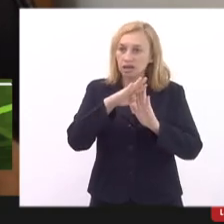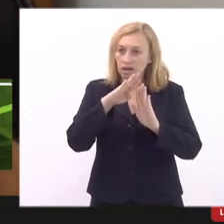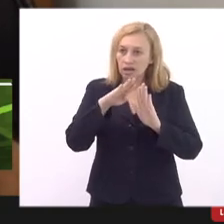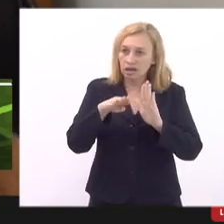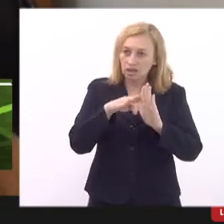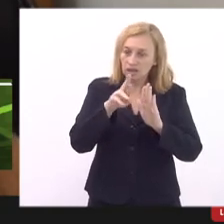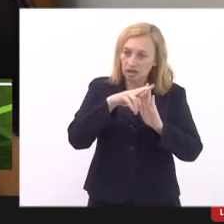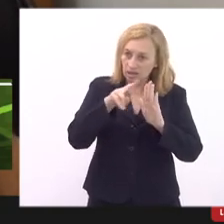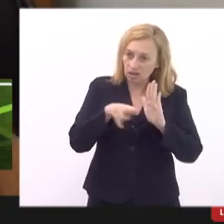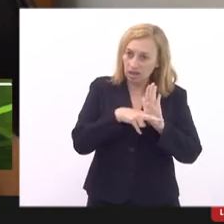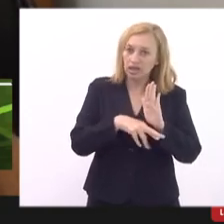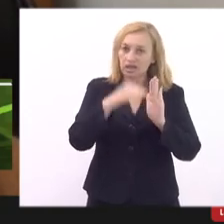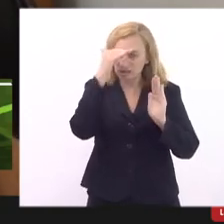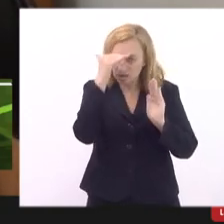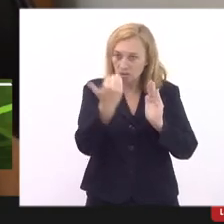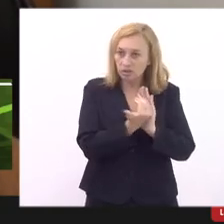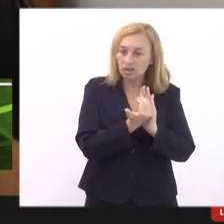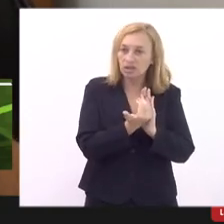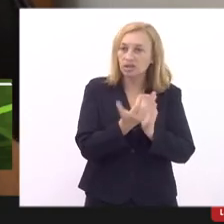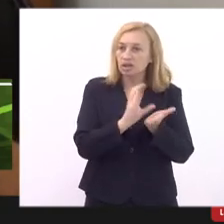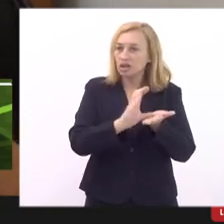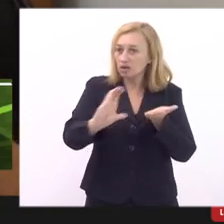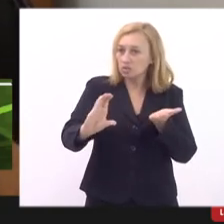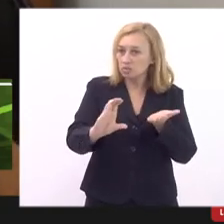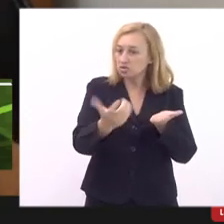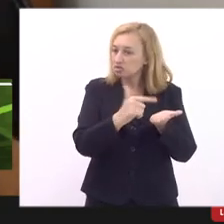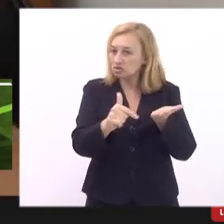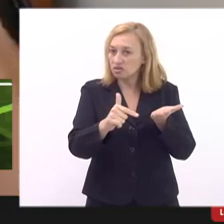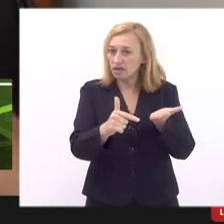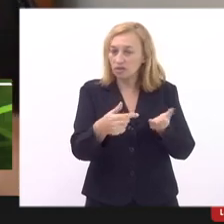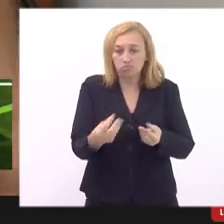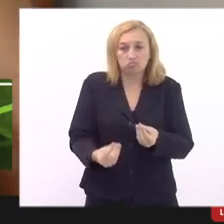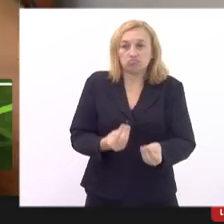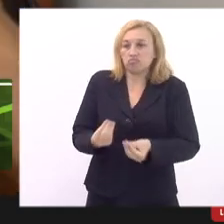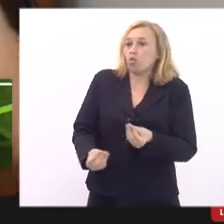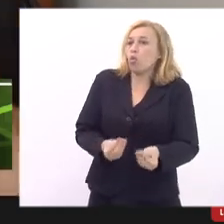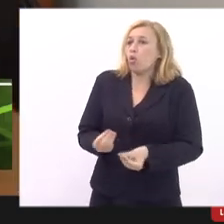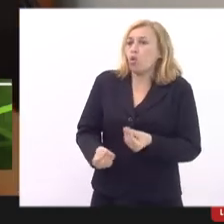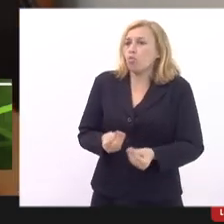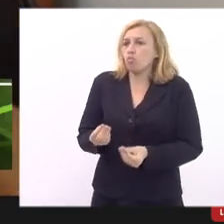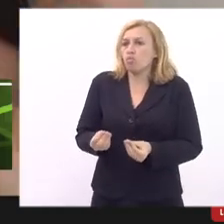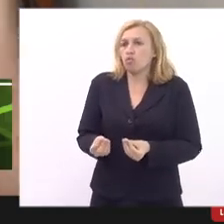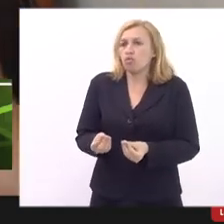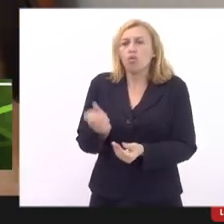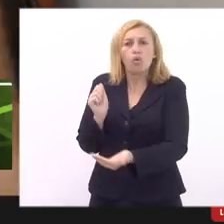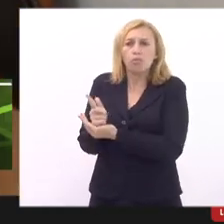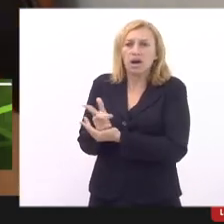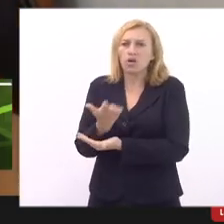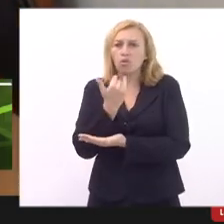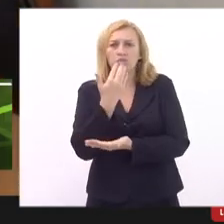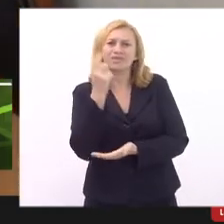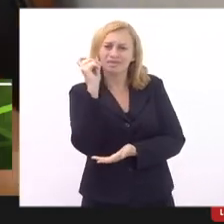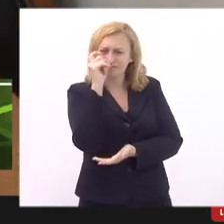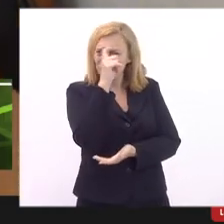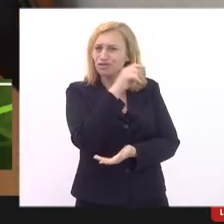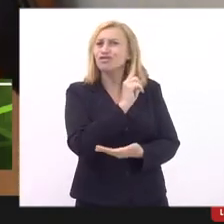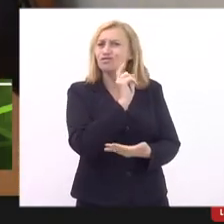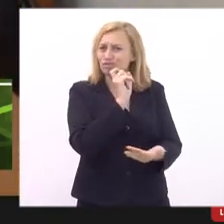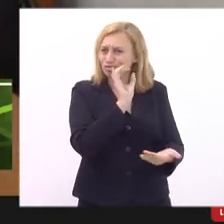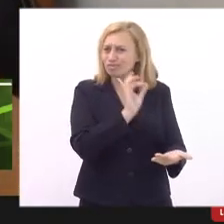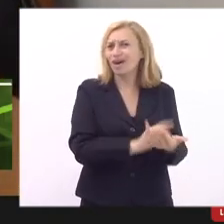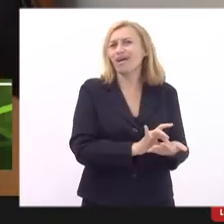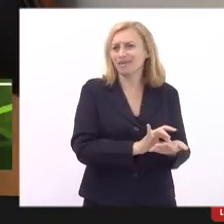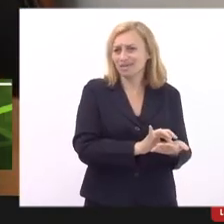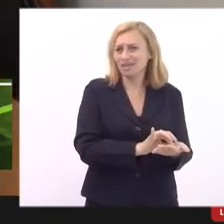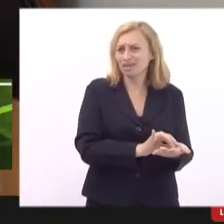sem recurso não tem como fazer é uma realidade dura mas é o que está acontecendo é evidente que